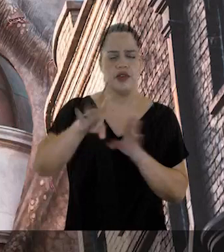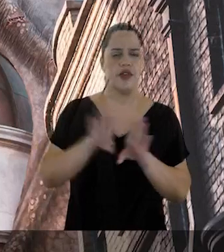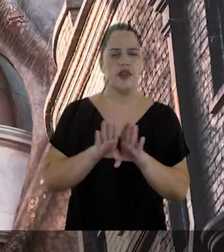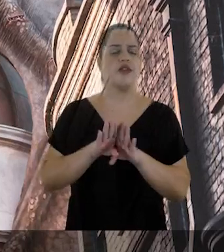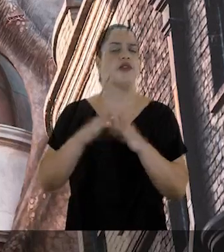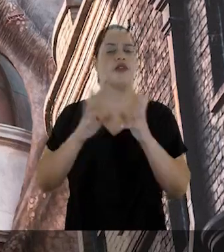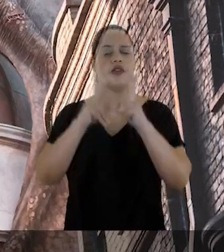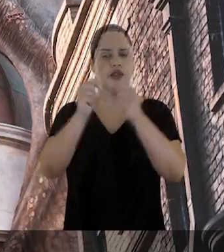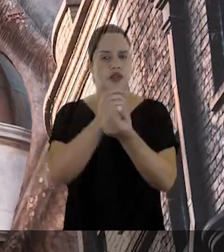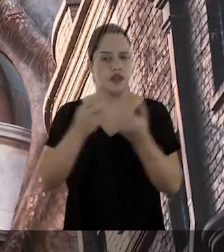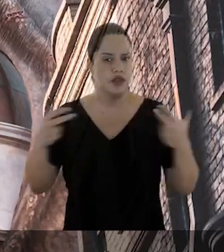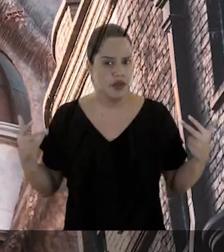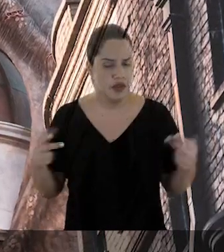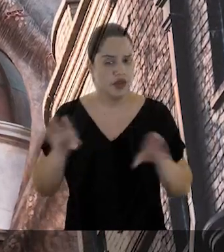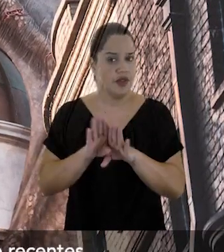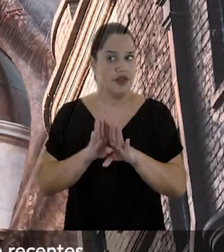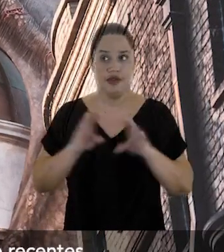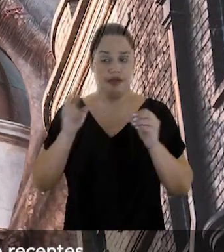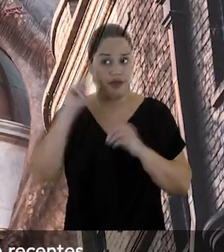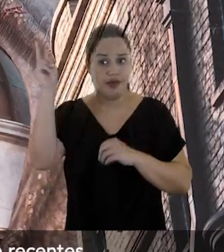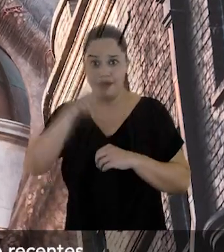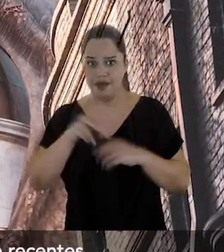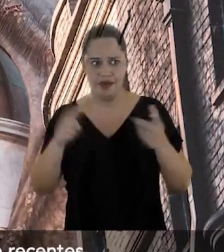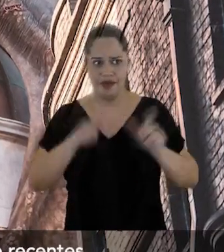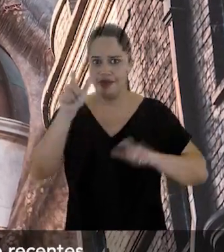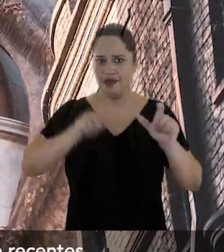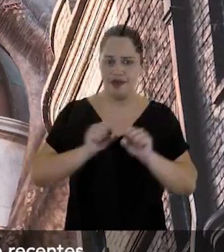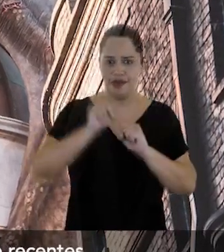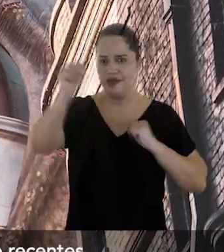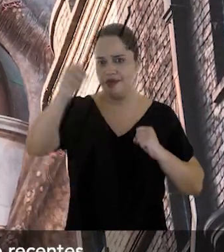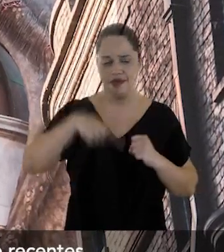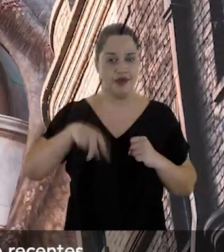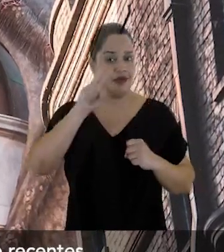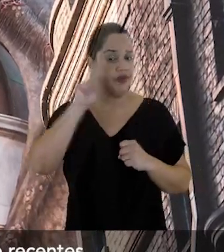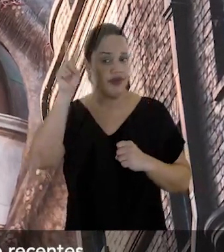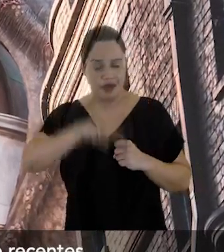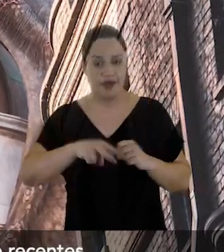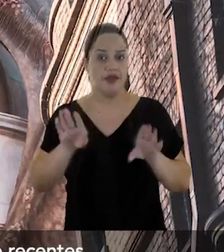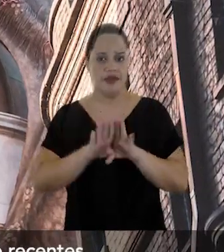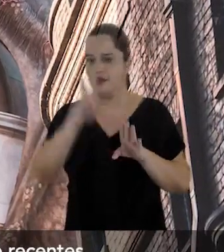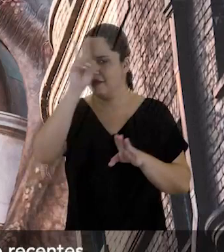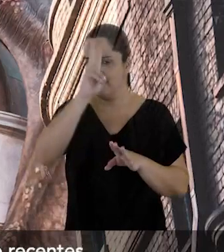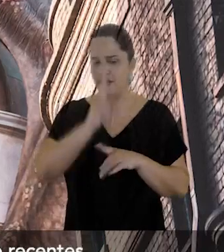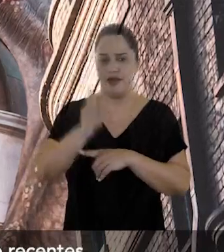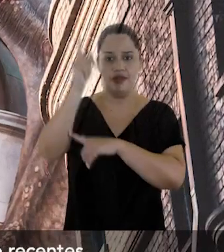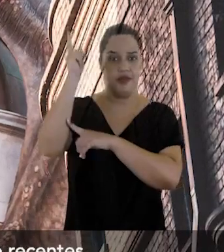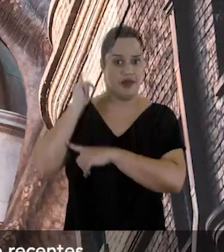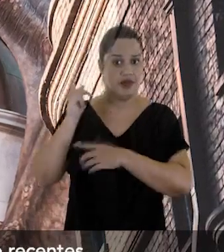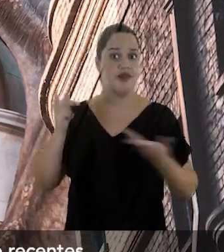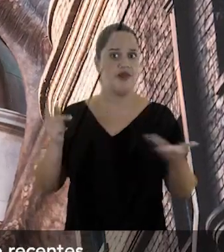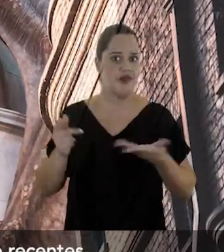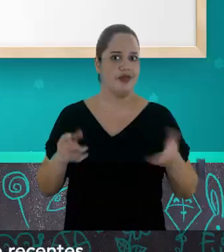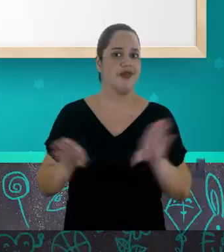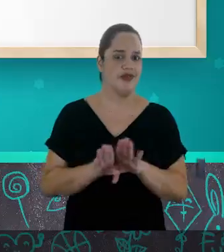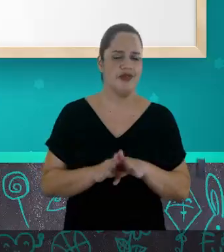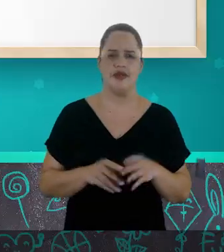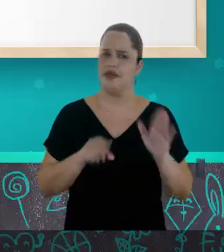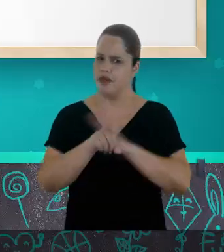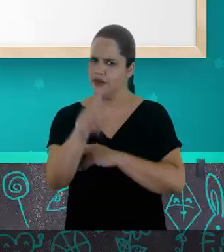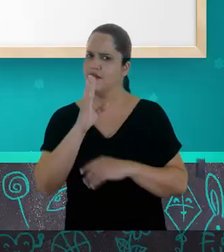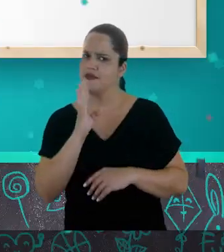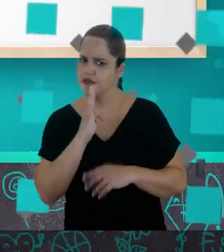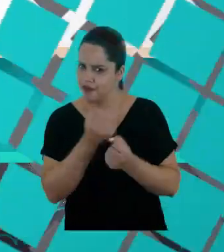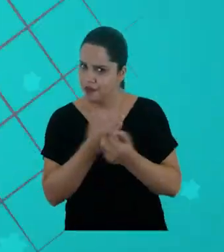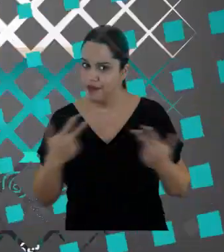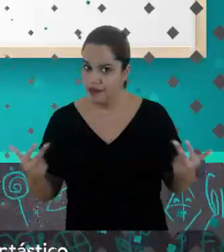elementos de contos fantásticos que podemos encontrar em várias histórias antigas e recentes. Você